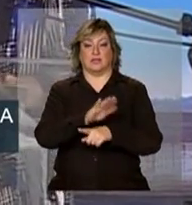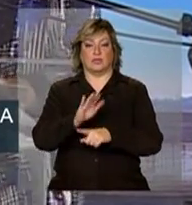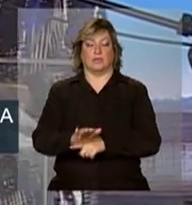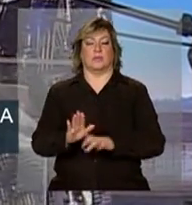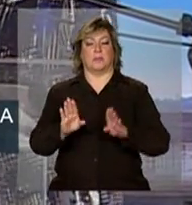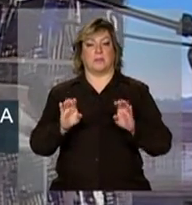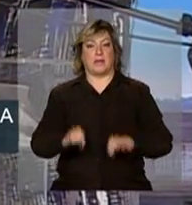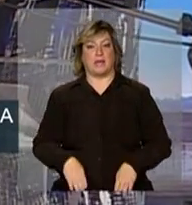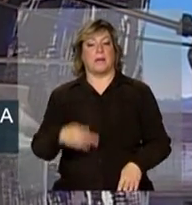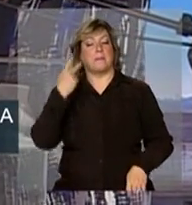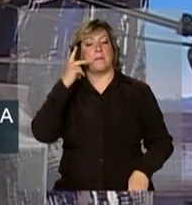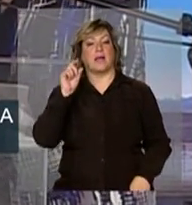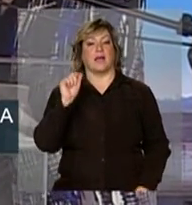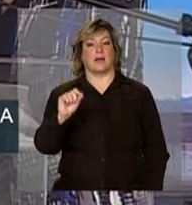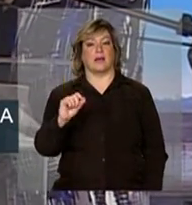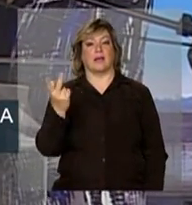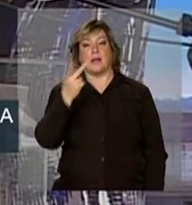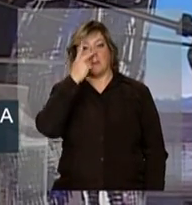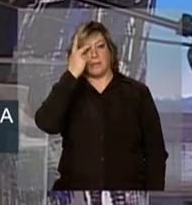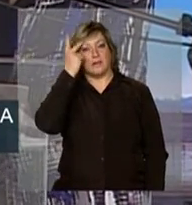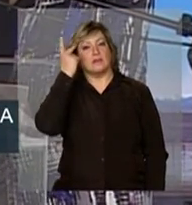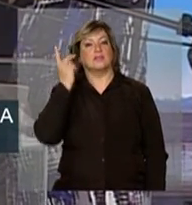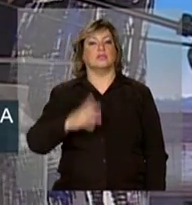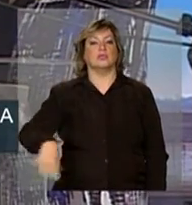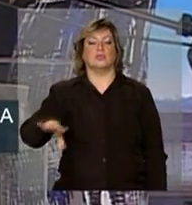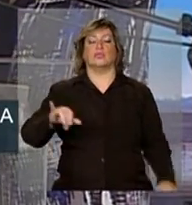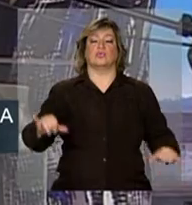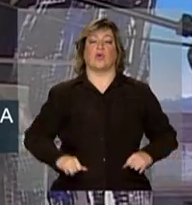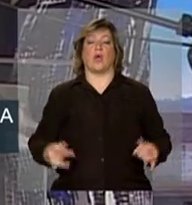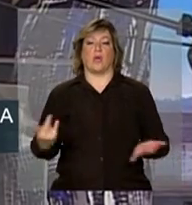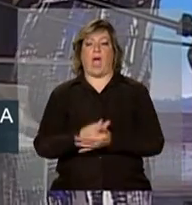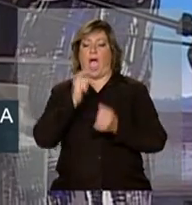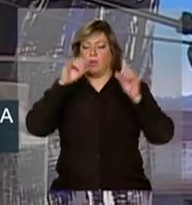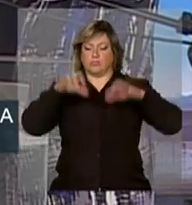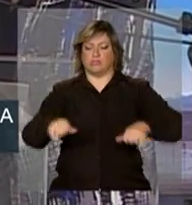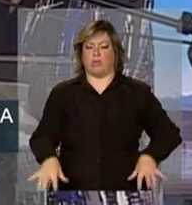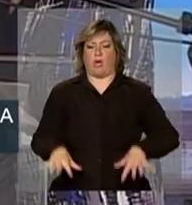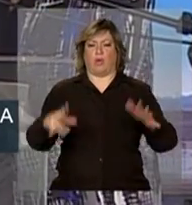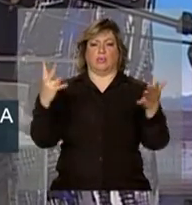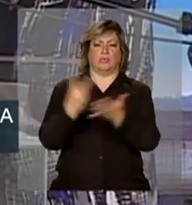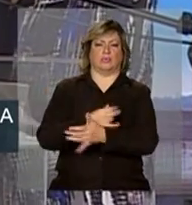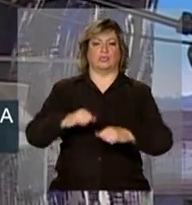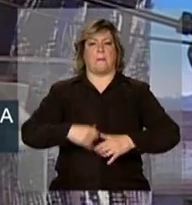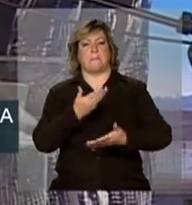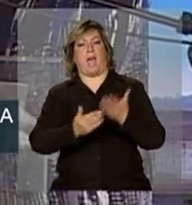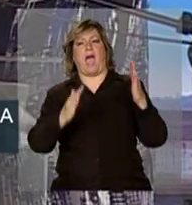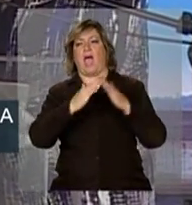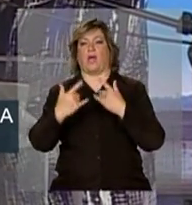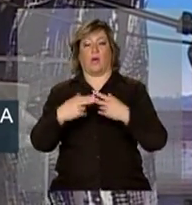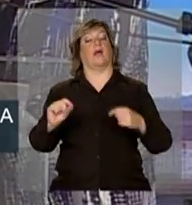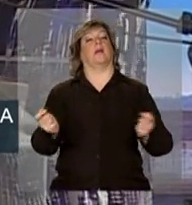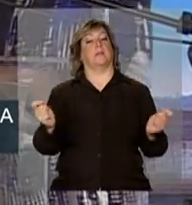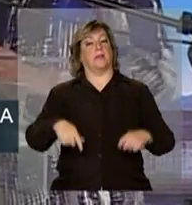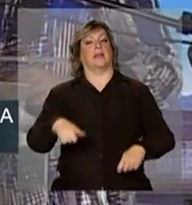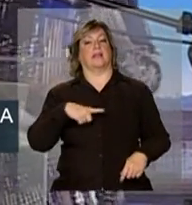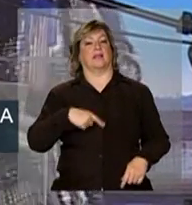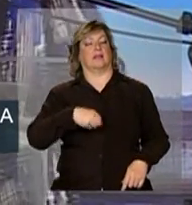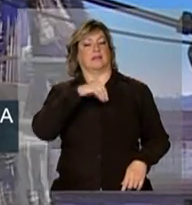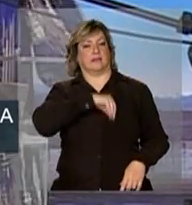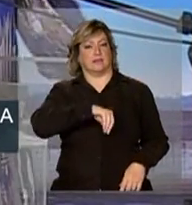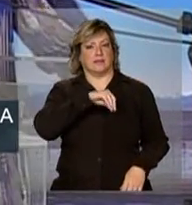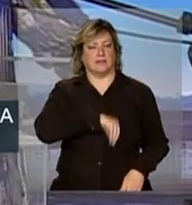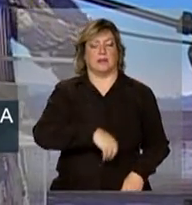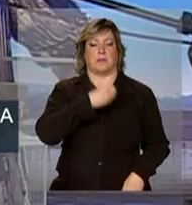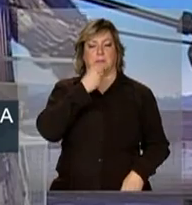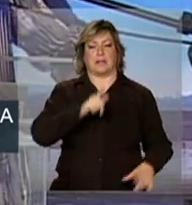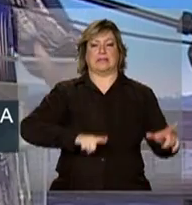riqueza para os atingidos pela barragem que terão de ter uma renda muito